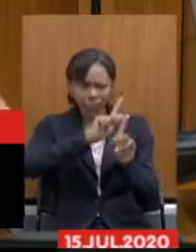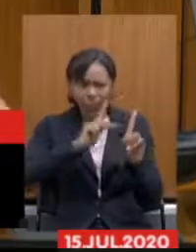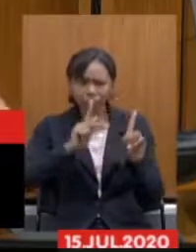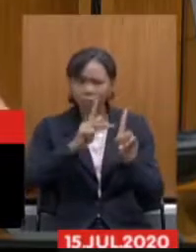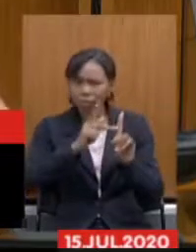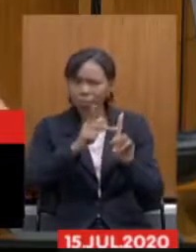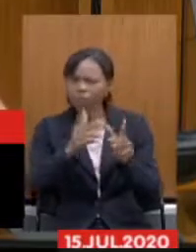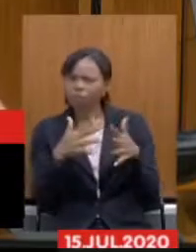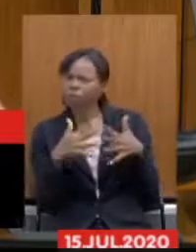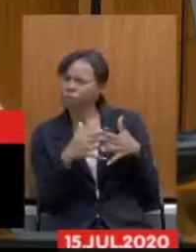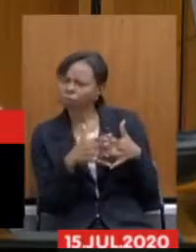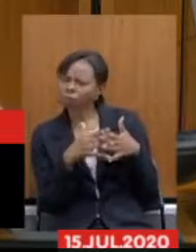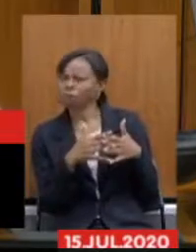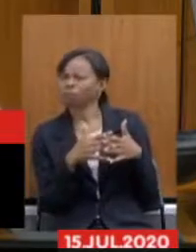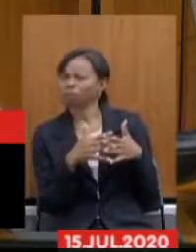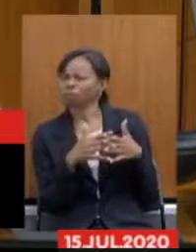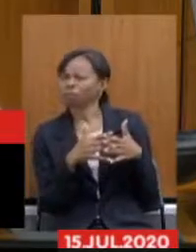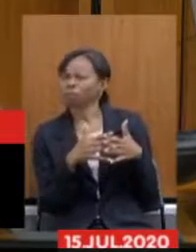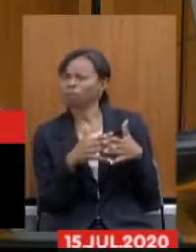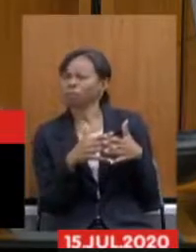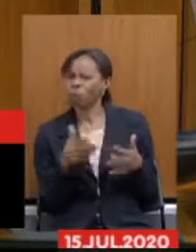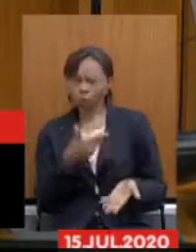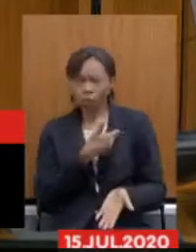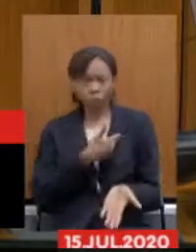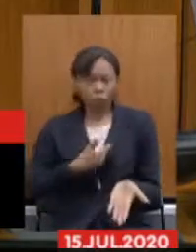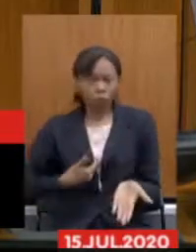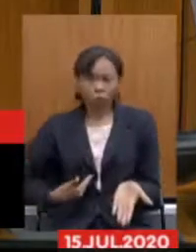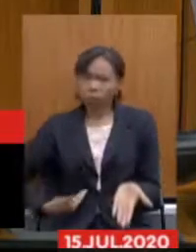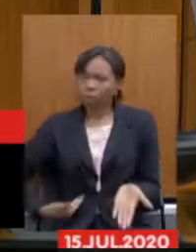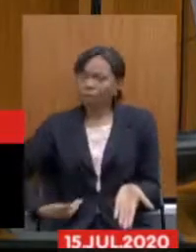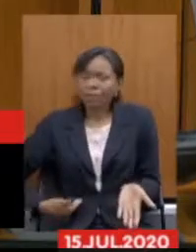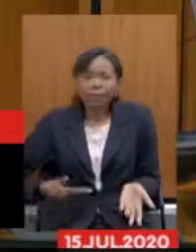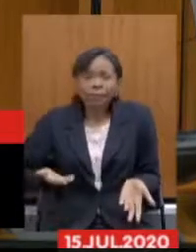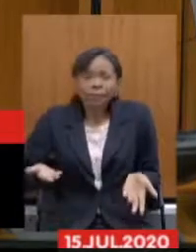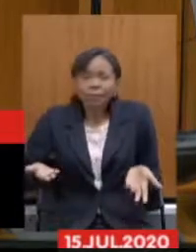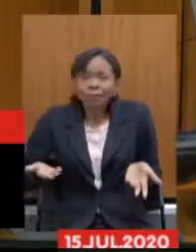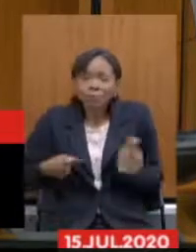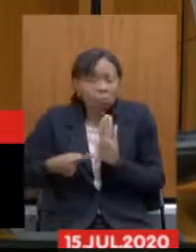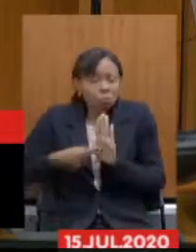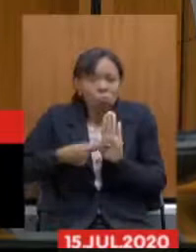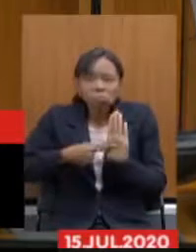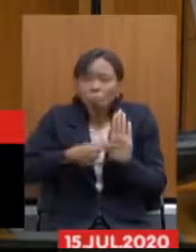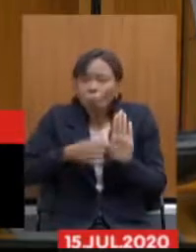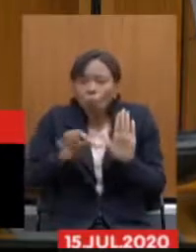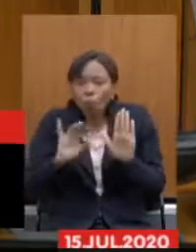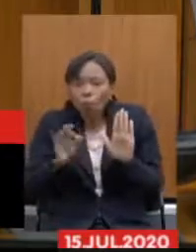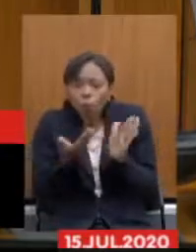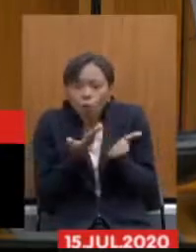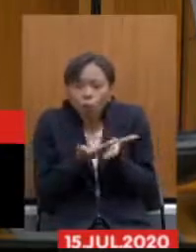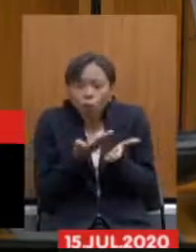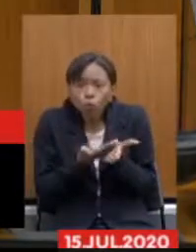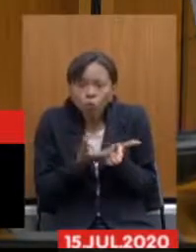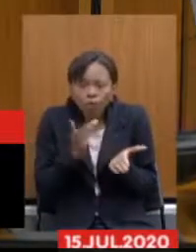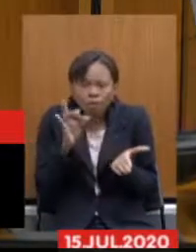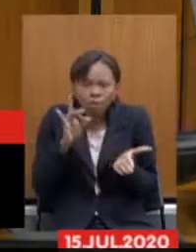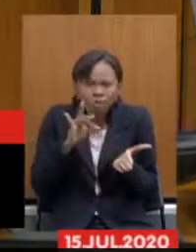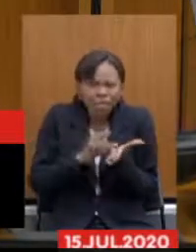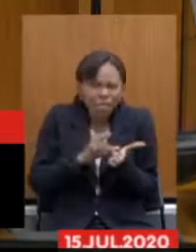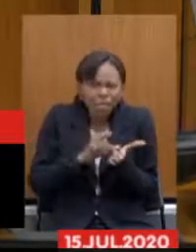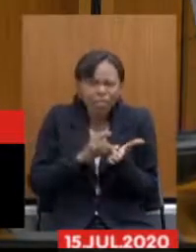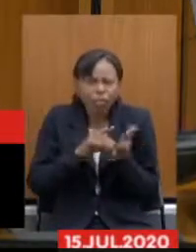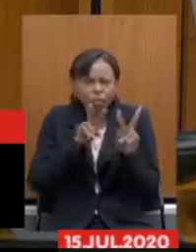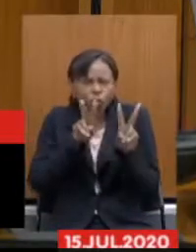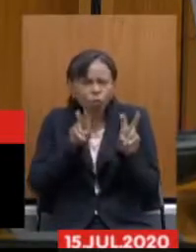questionável o governo em momento nenhum apresentou um estudo autorial real da reforma